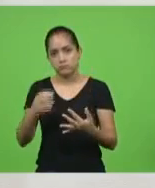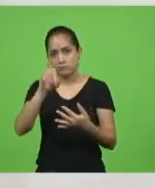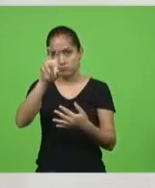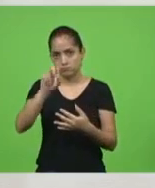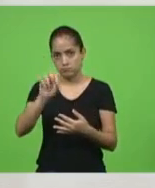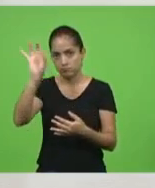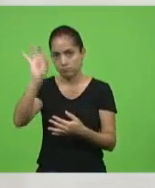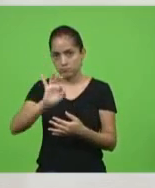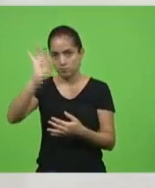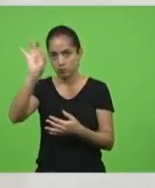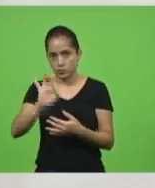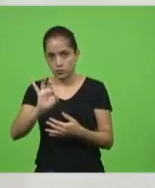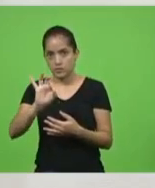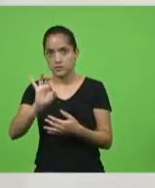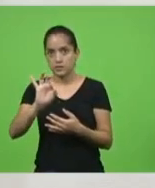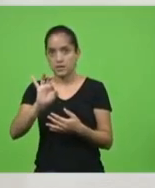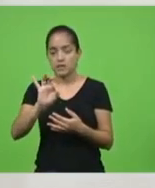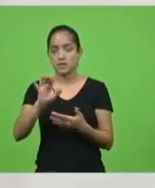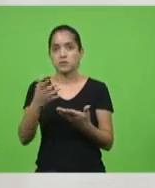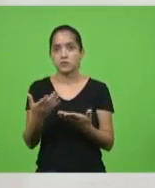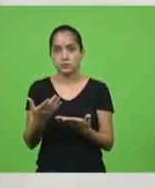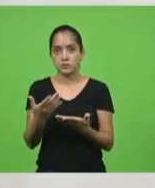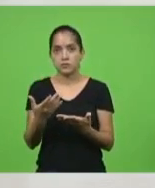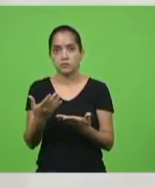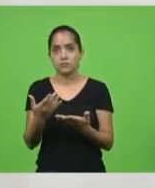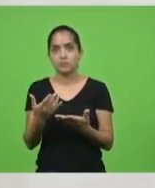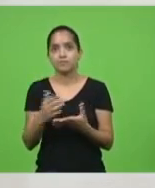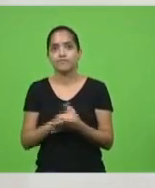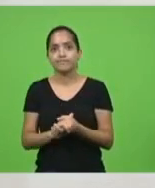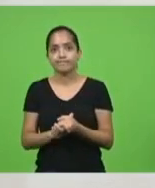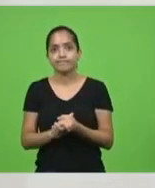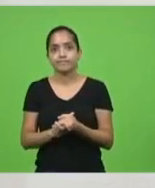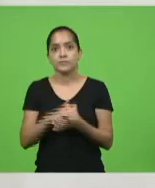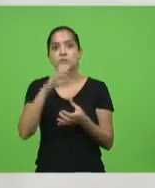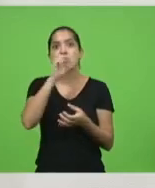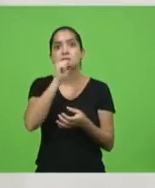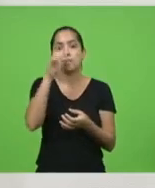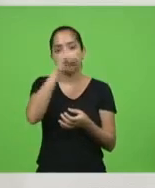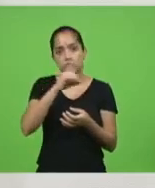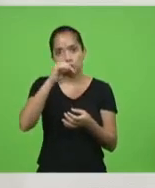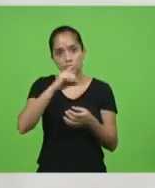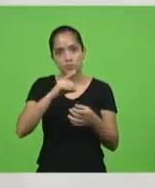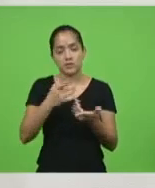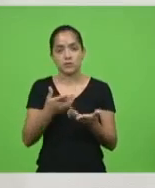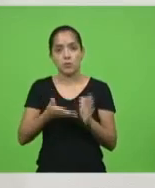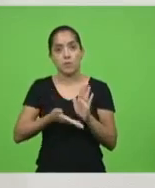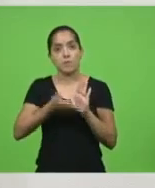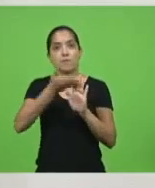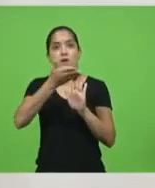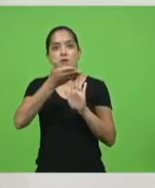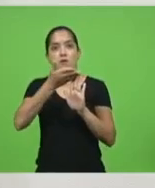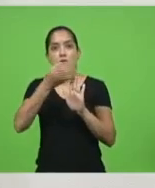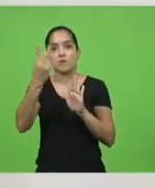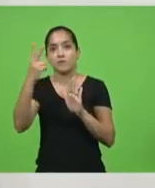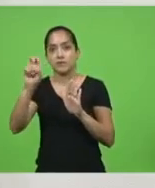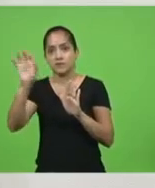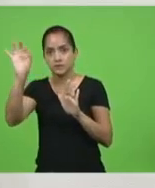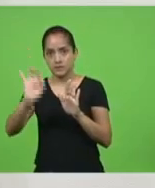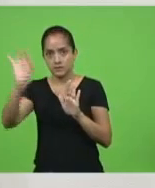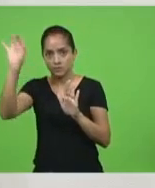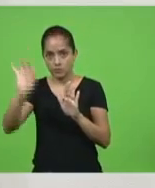do faturamento dos bares e restaurantes está no fim de semana. Os outros 25% do